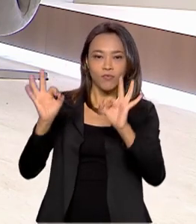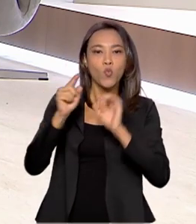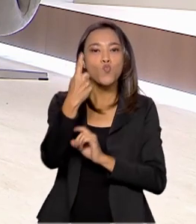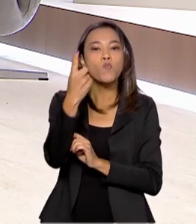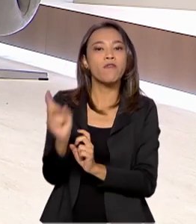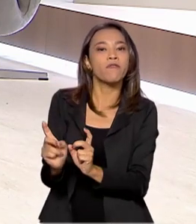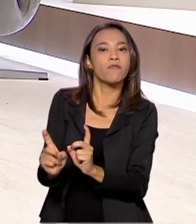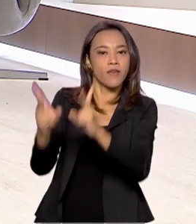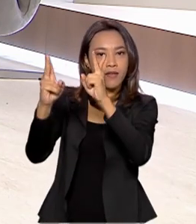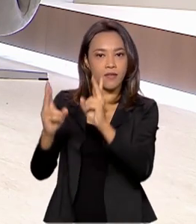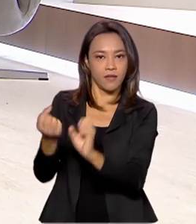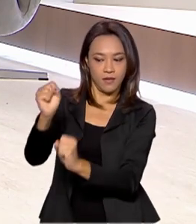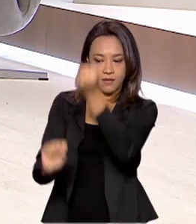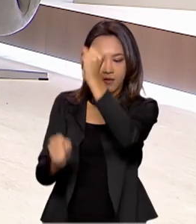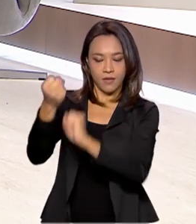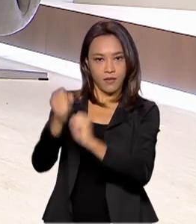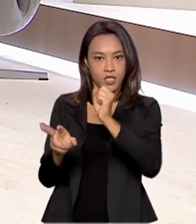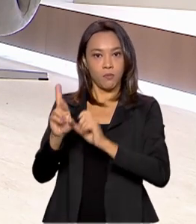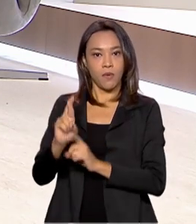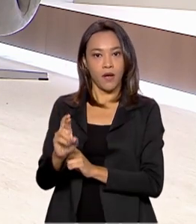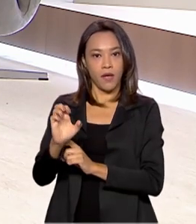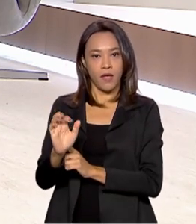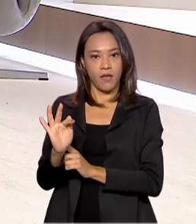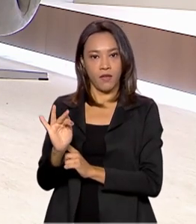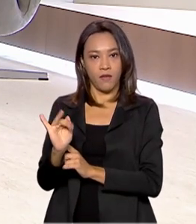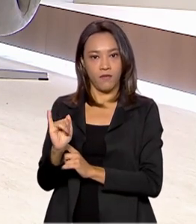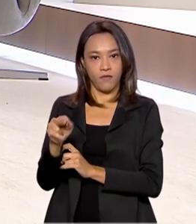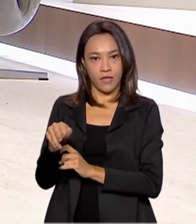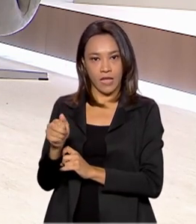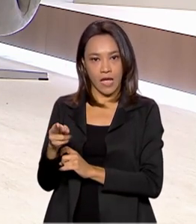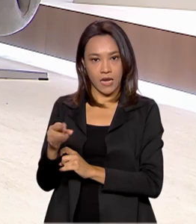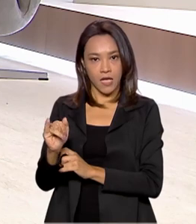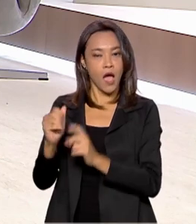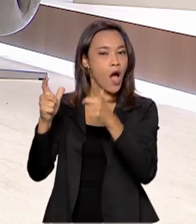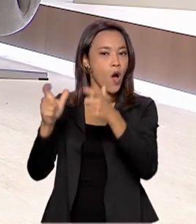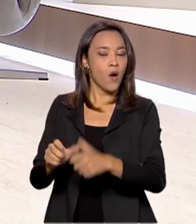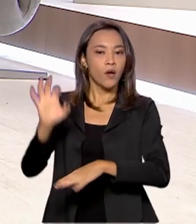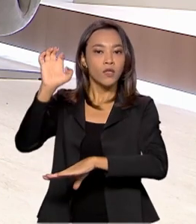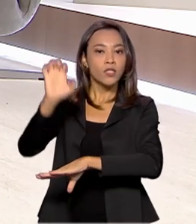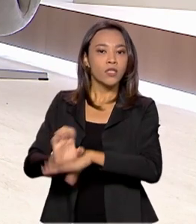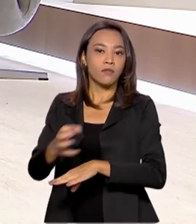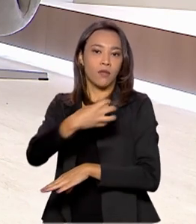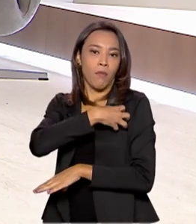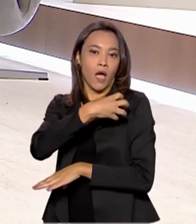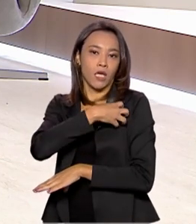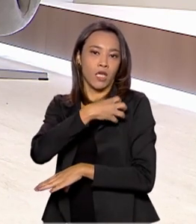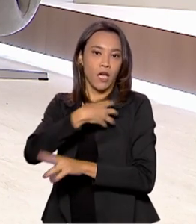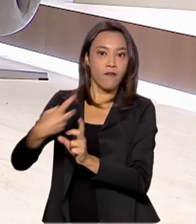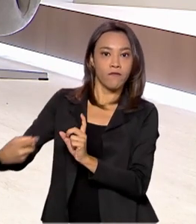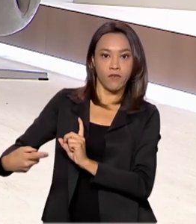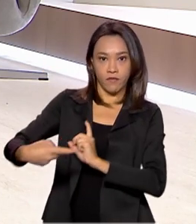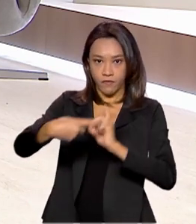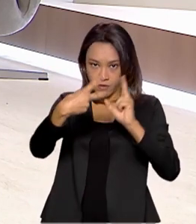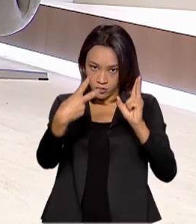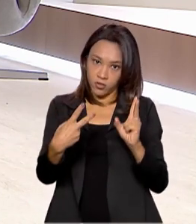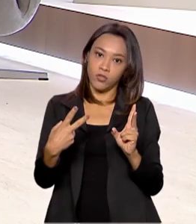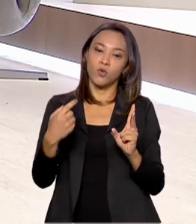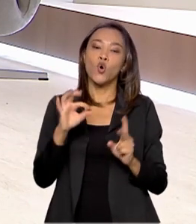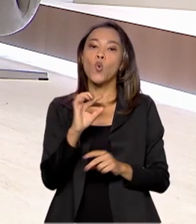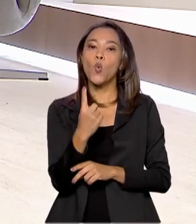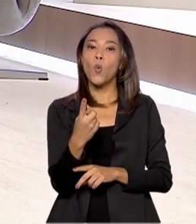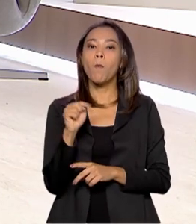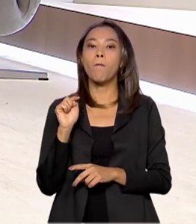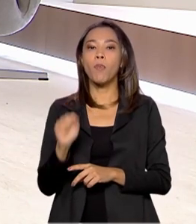refinaria, que foi a refinaria Landufo Alves, no estado da Bahia, vendida para o Mubadala Capital pelo valor de 1